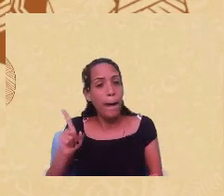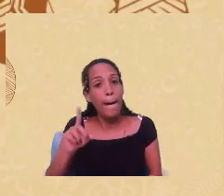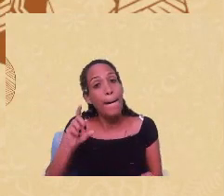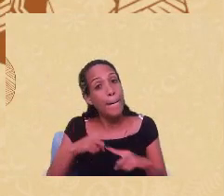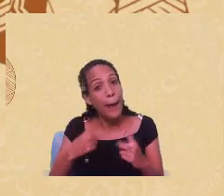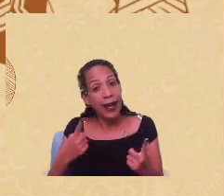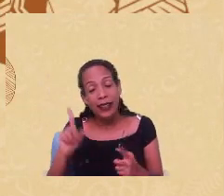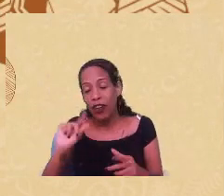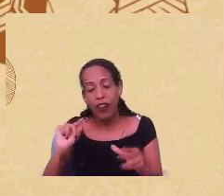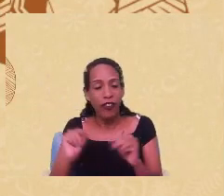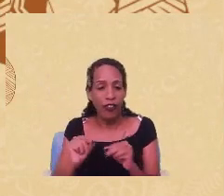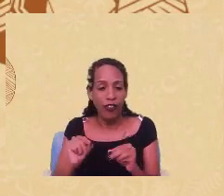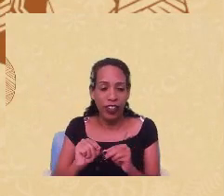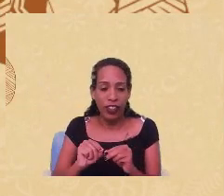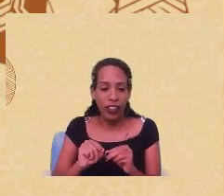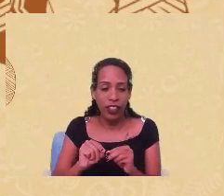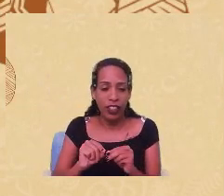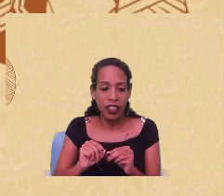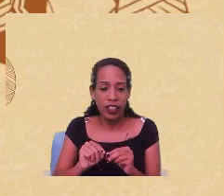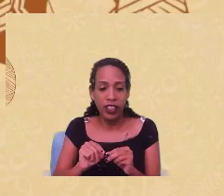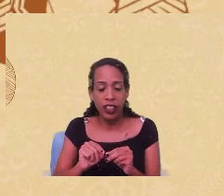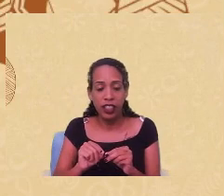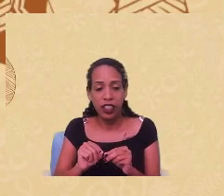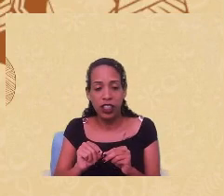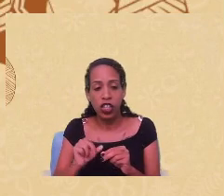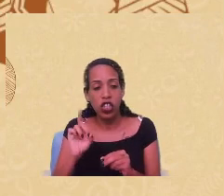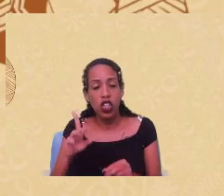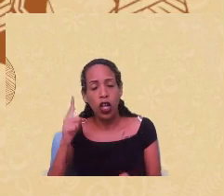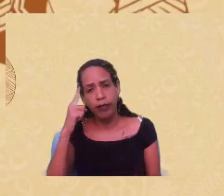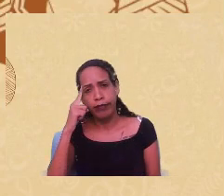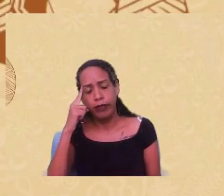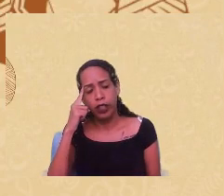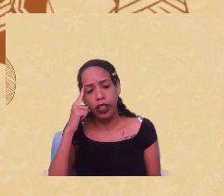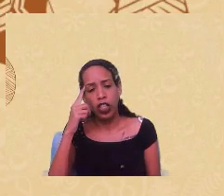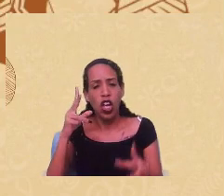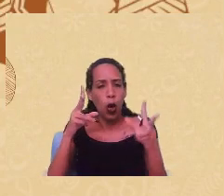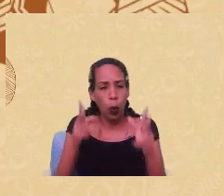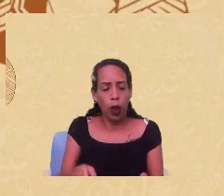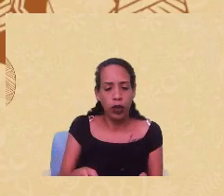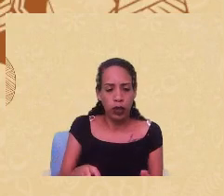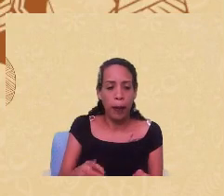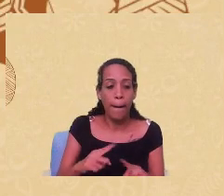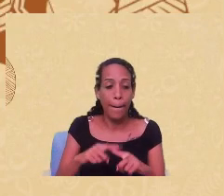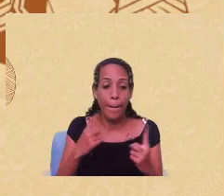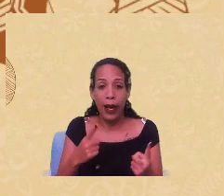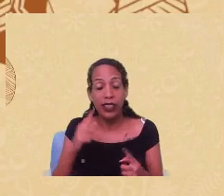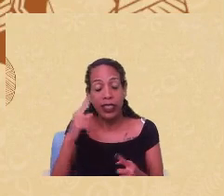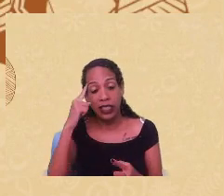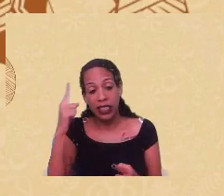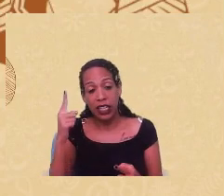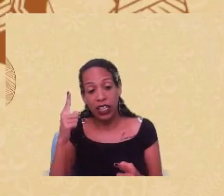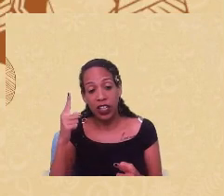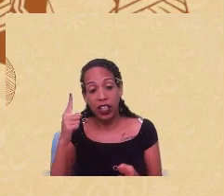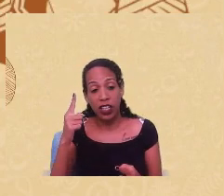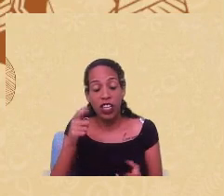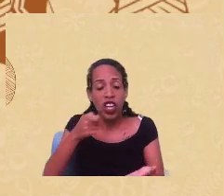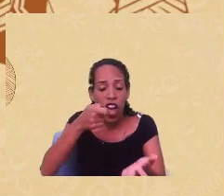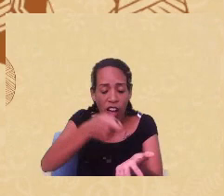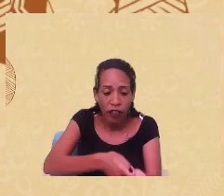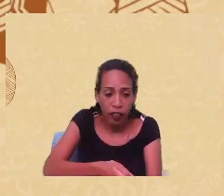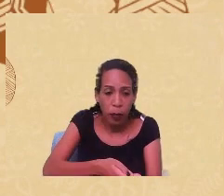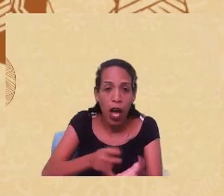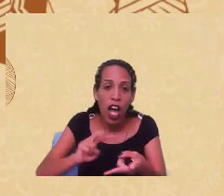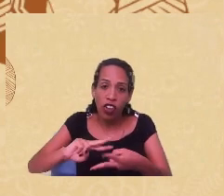numa ideia menciônica de igualdade, mas numa ideia de afirmar a diferença